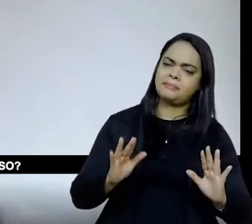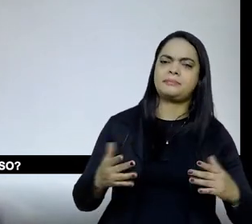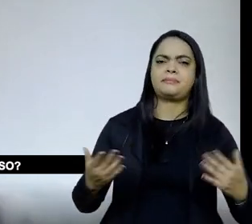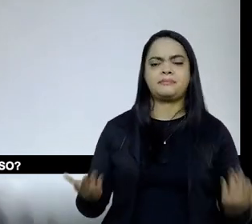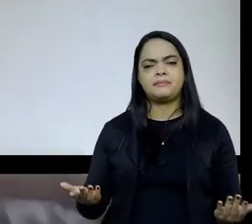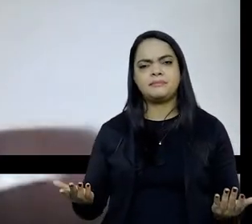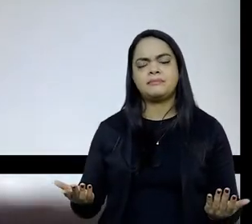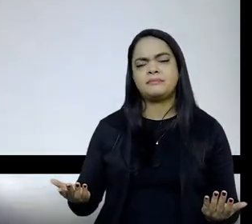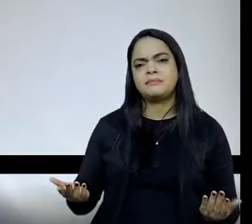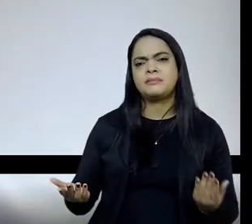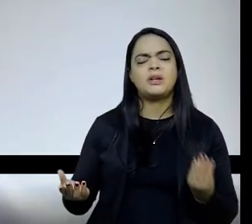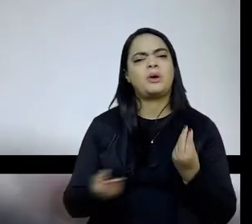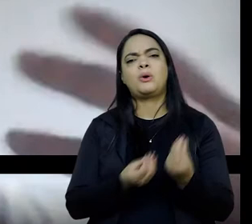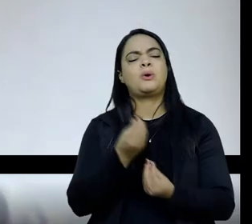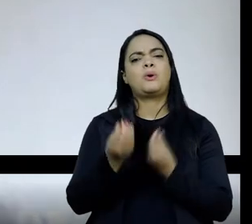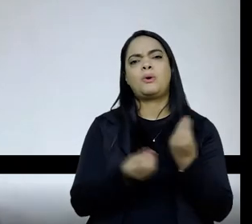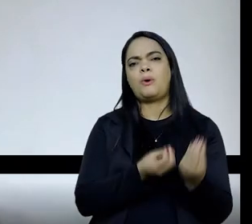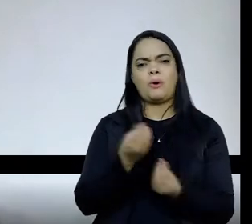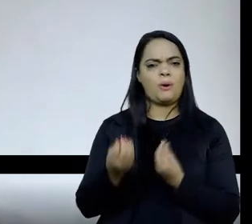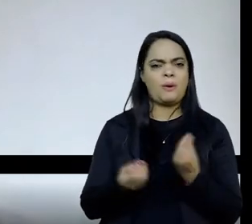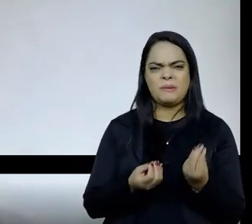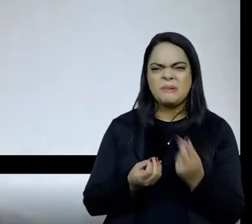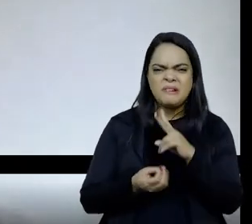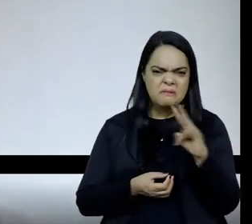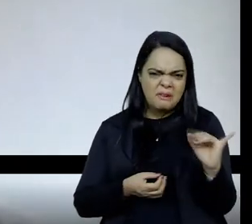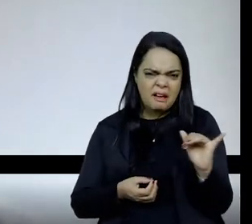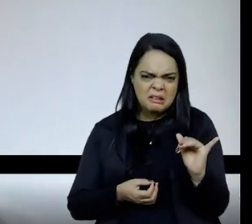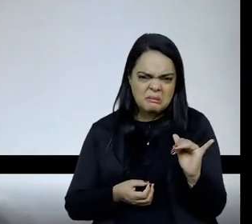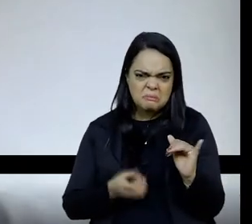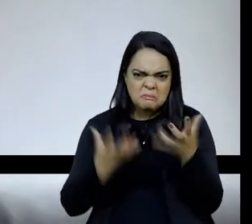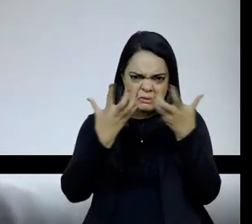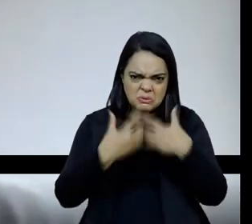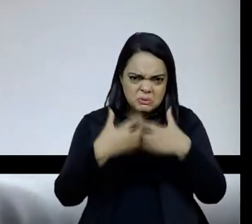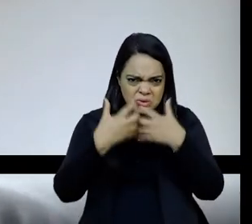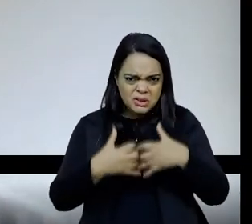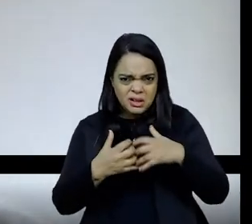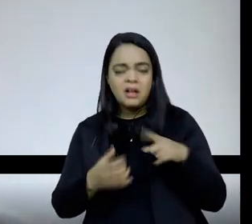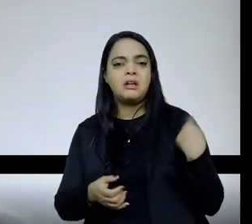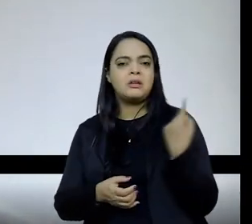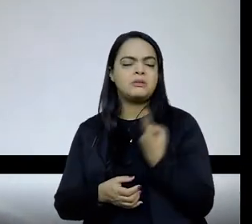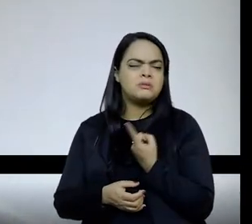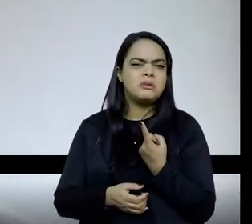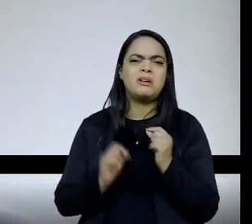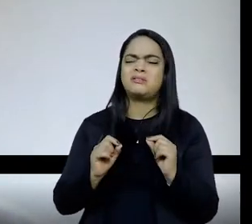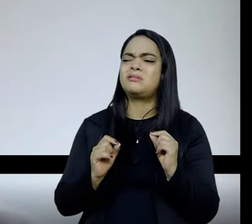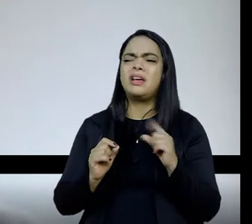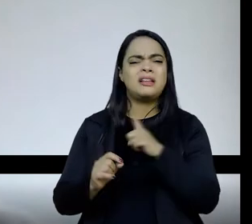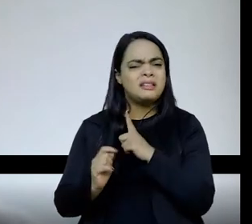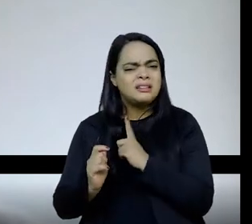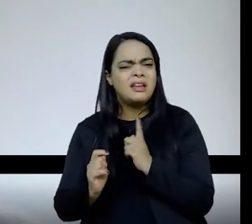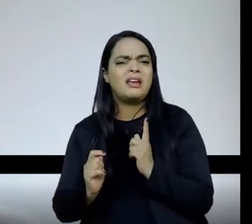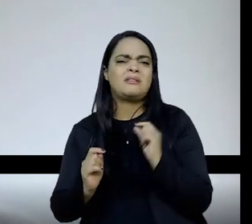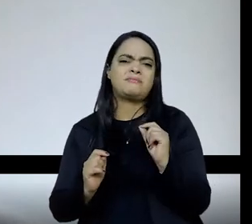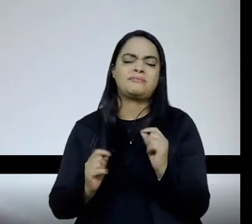disso, com o poder que a gente tem de fogo para chegar na escola, seria muito